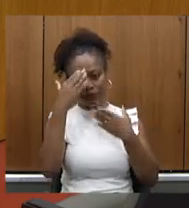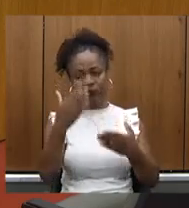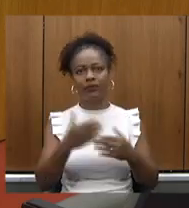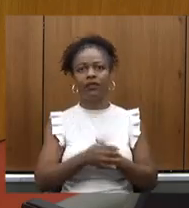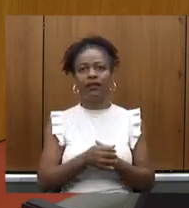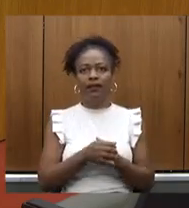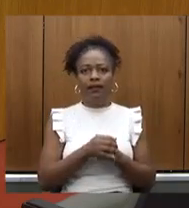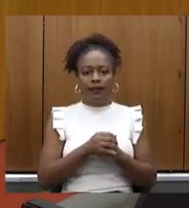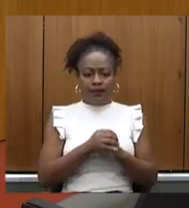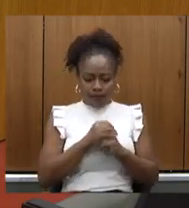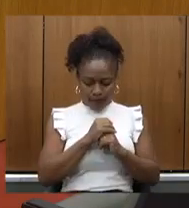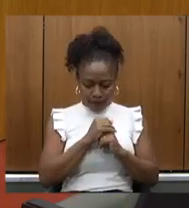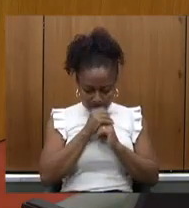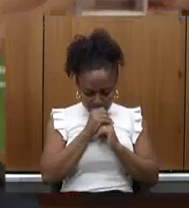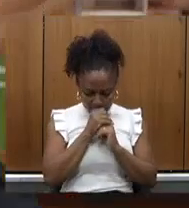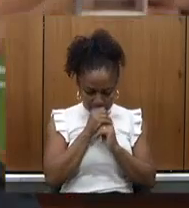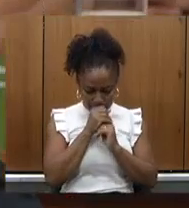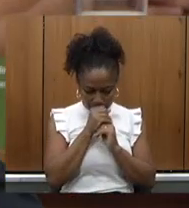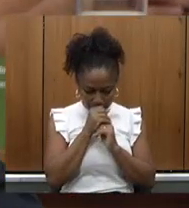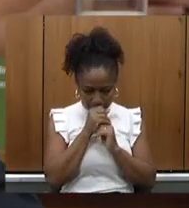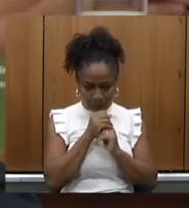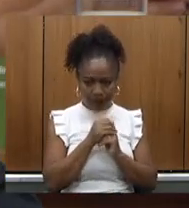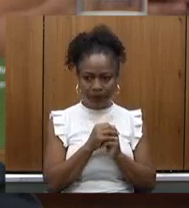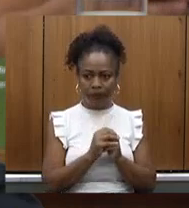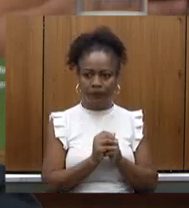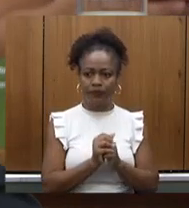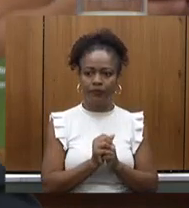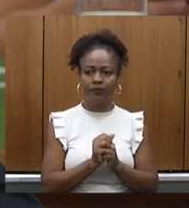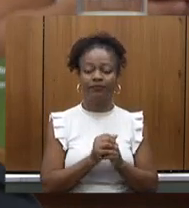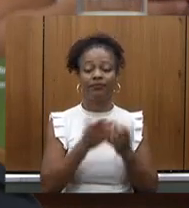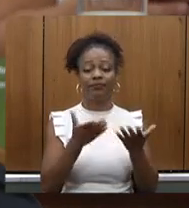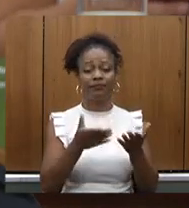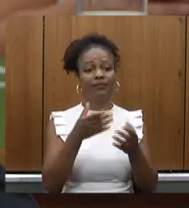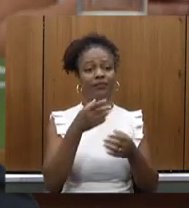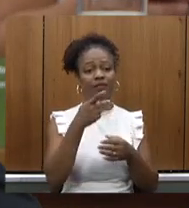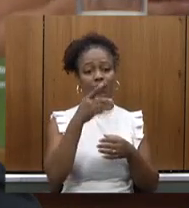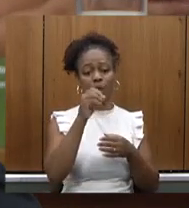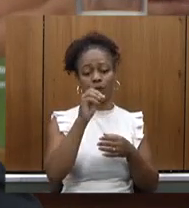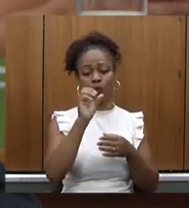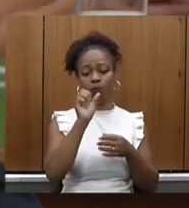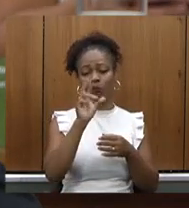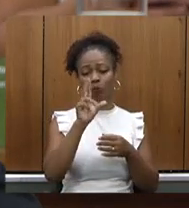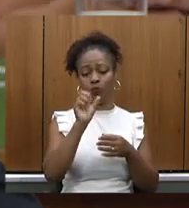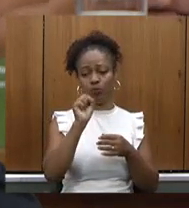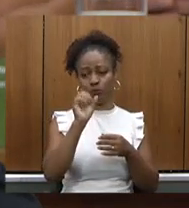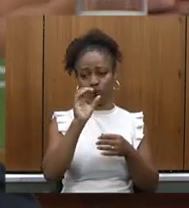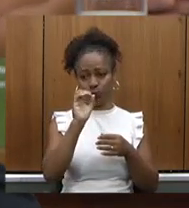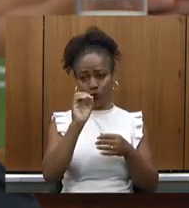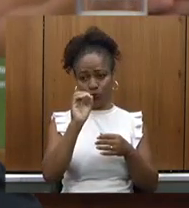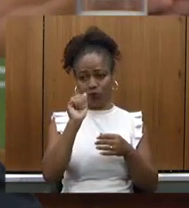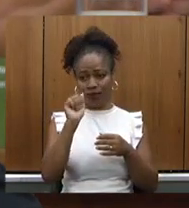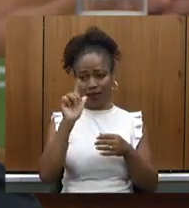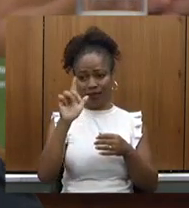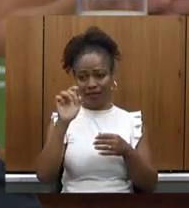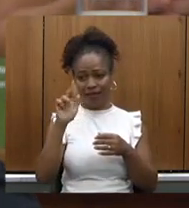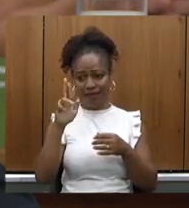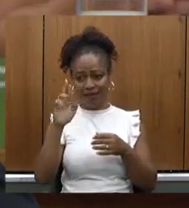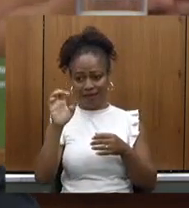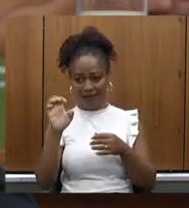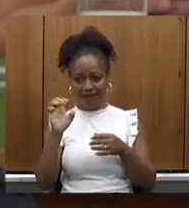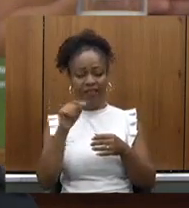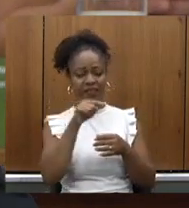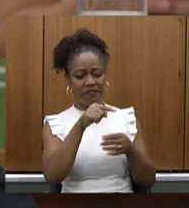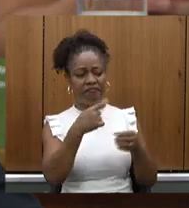e pousa alegre deputado Dalmo já levei o pleito ao ministério da saúde que depende da habilitação também do